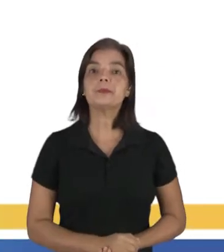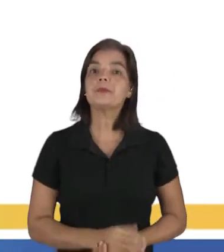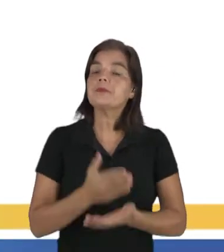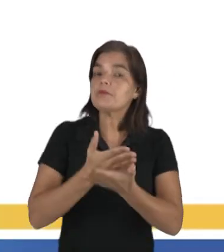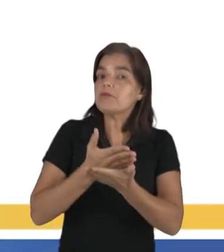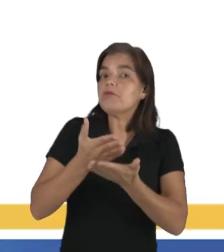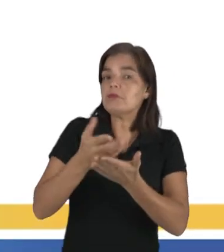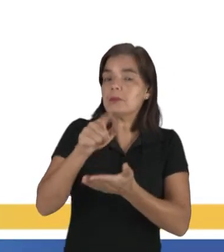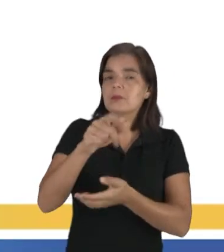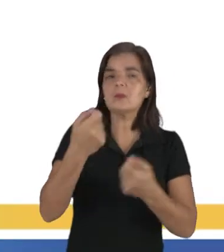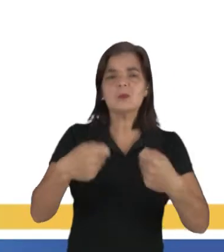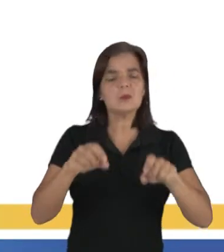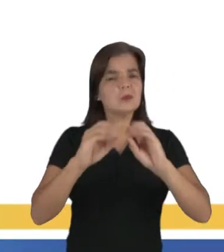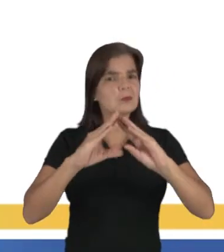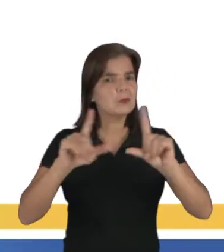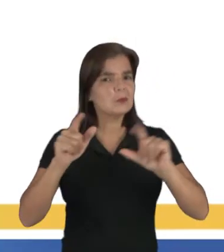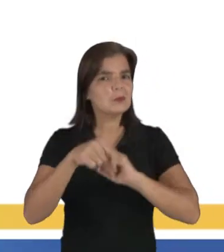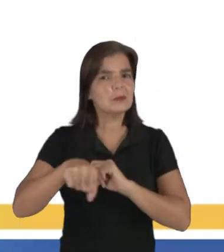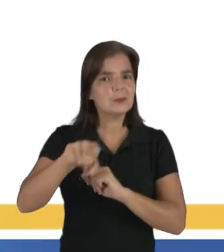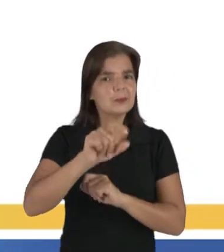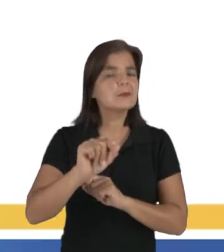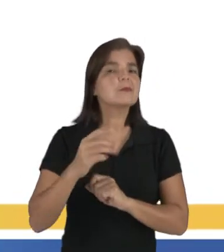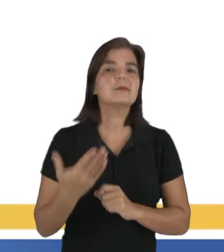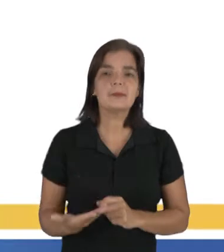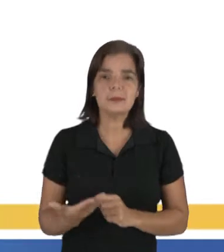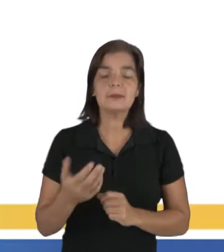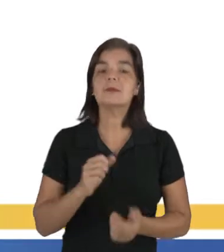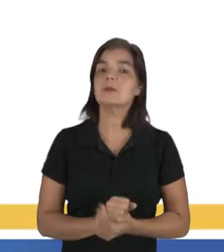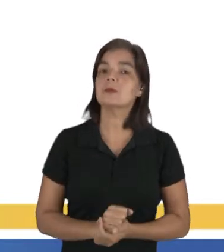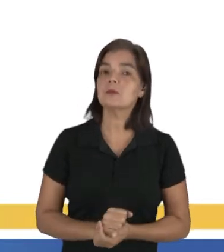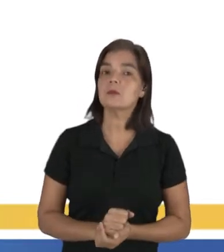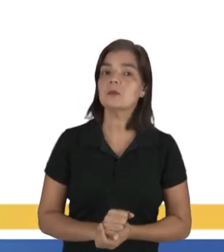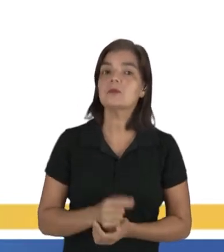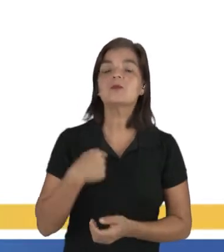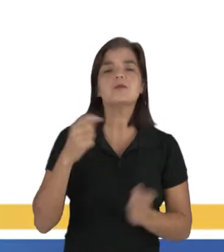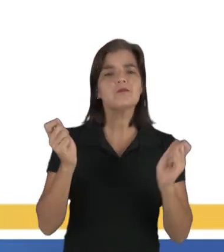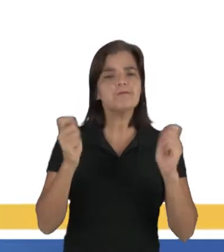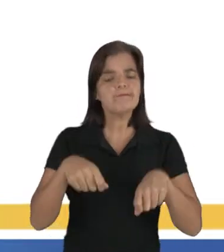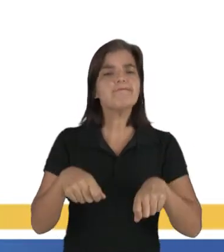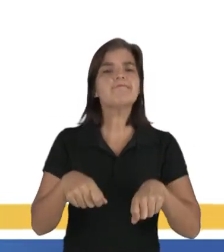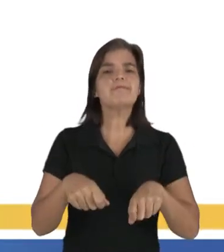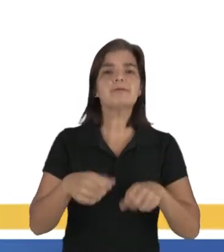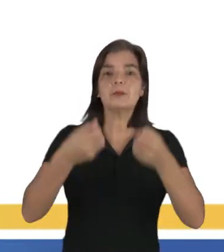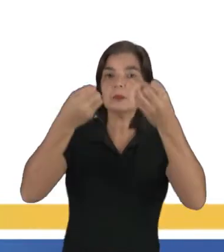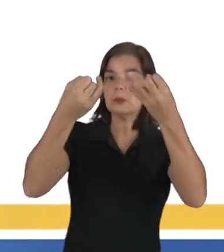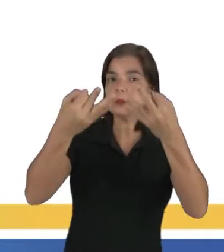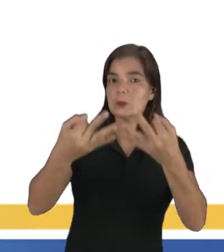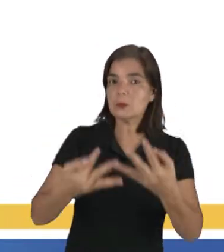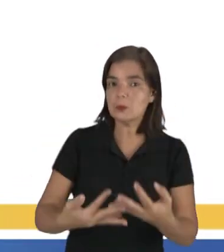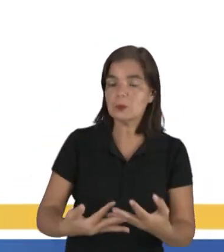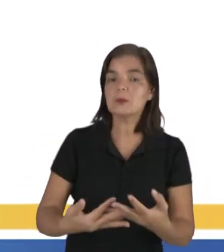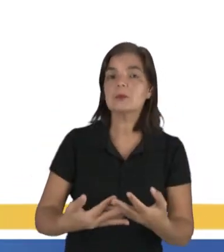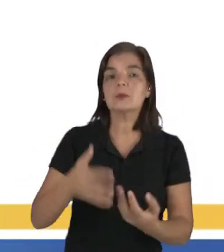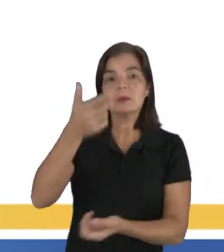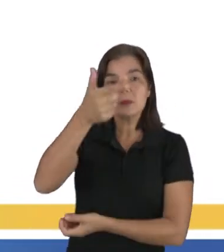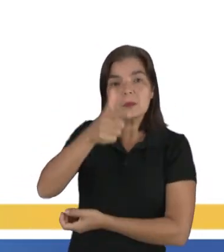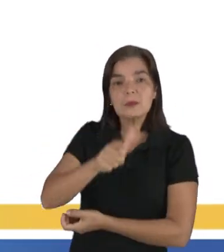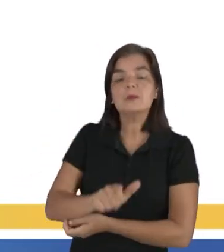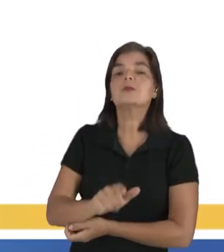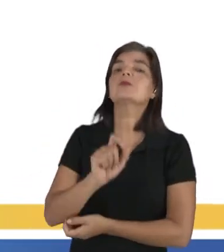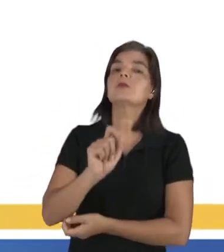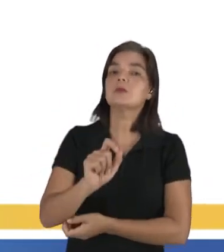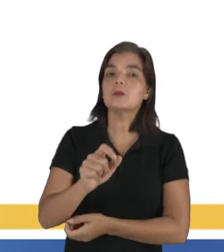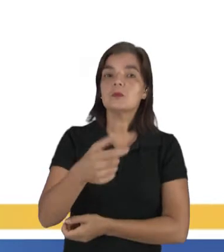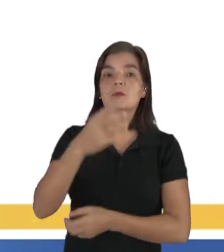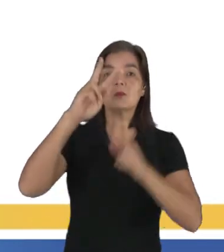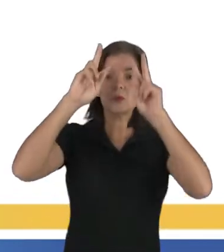Inicialmente, é preciso que fique bem claro para você, ou seja, é preciso que possamos frisar, ressaltar, que